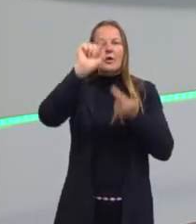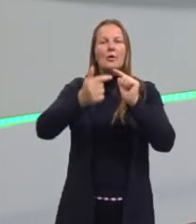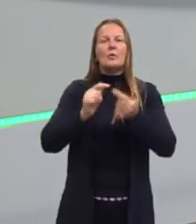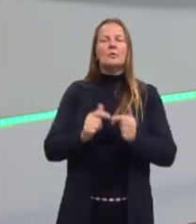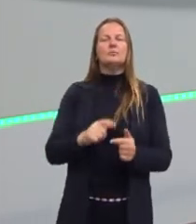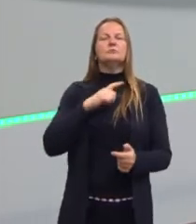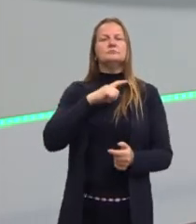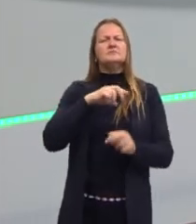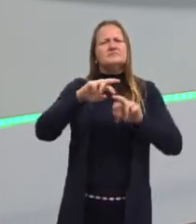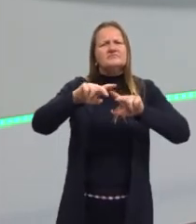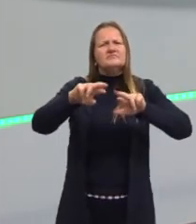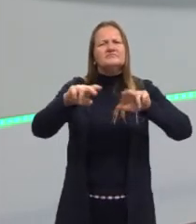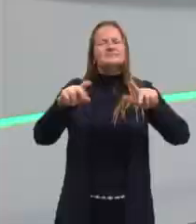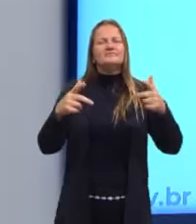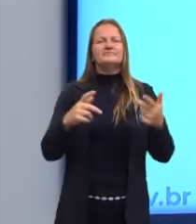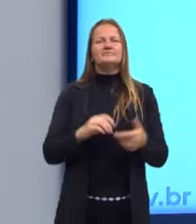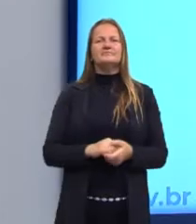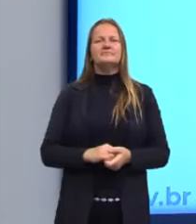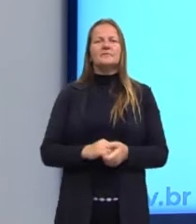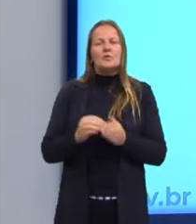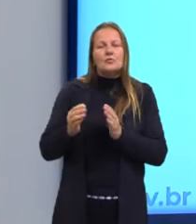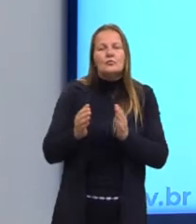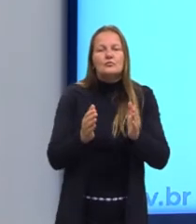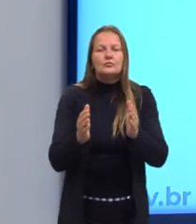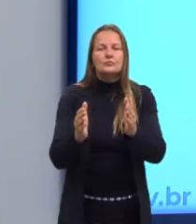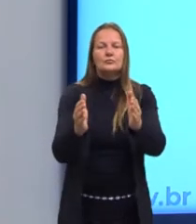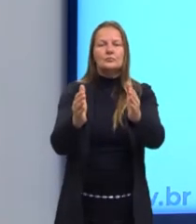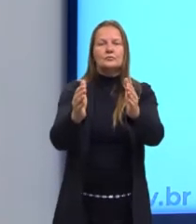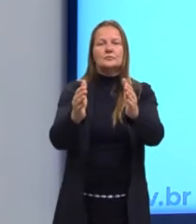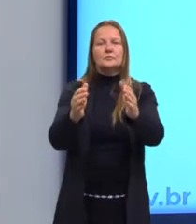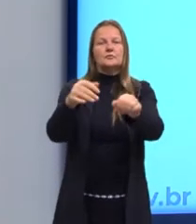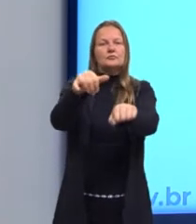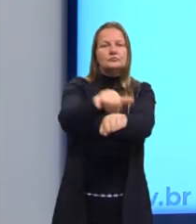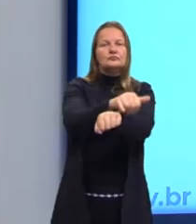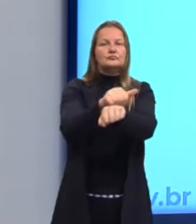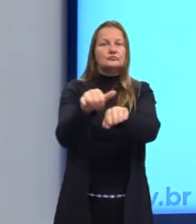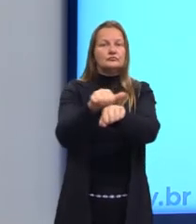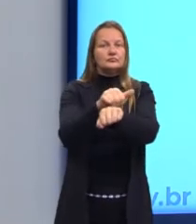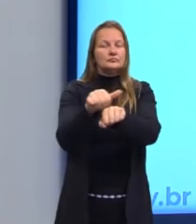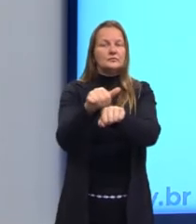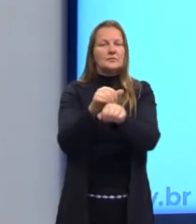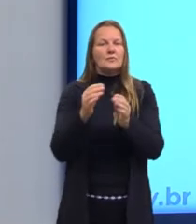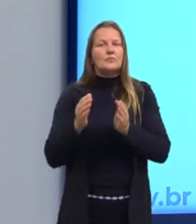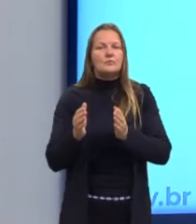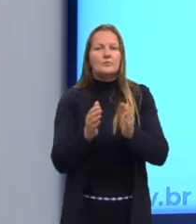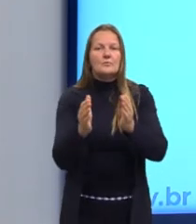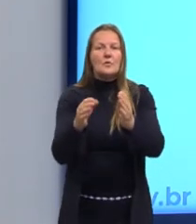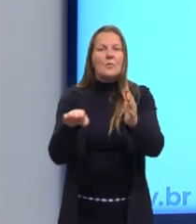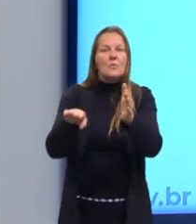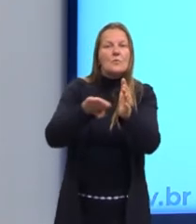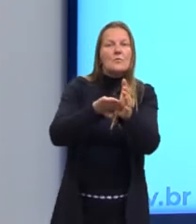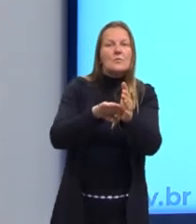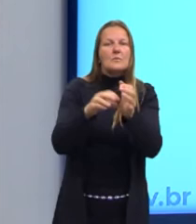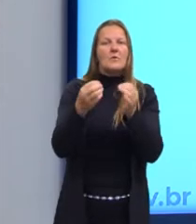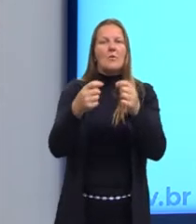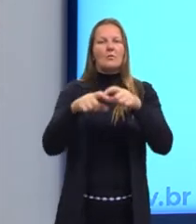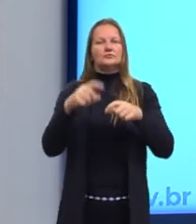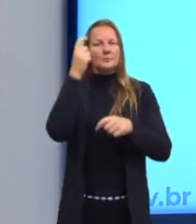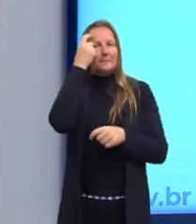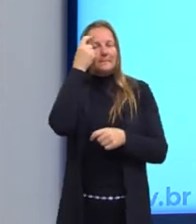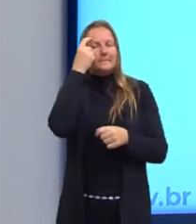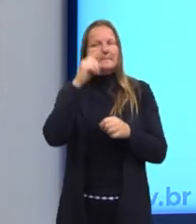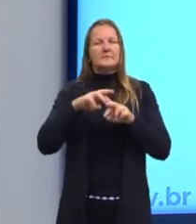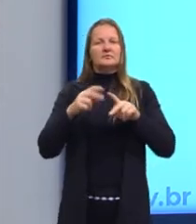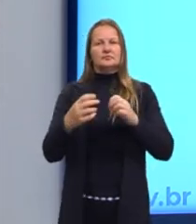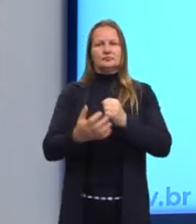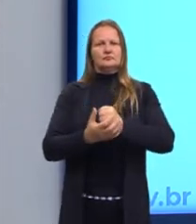caminhos, então essa ferramenta é composta de alguns caminhos para você chegar a esse pensamento mais